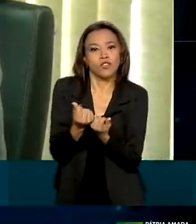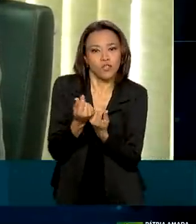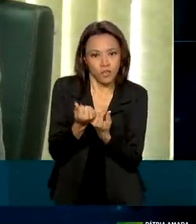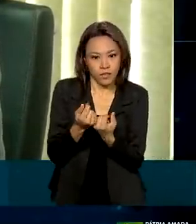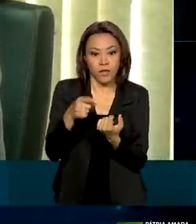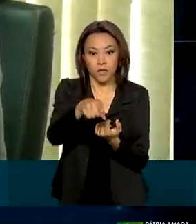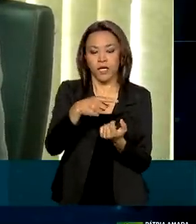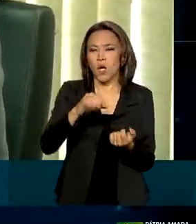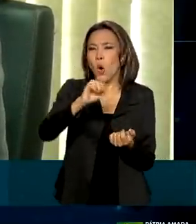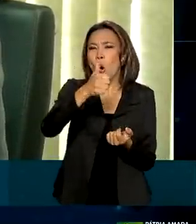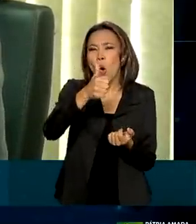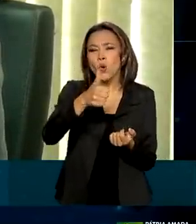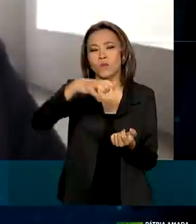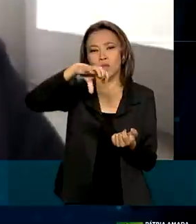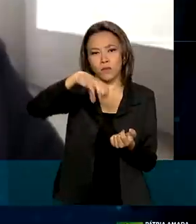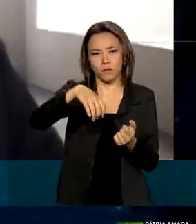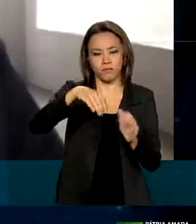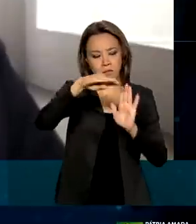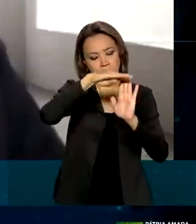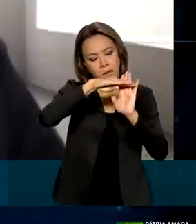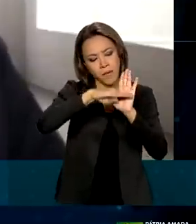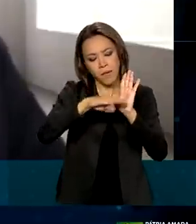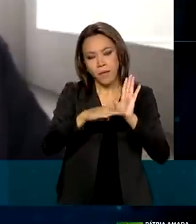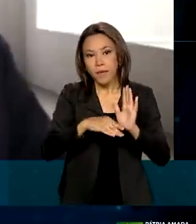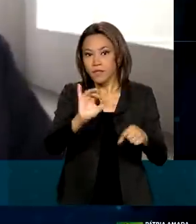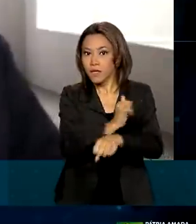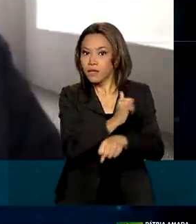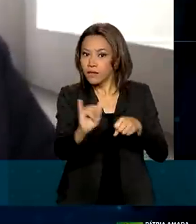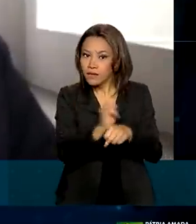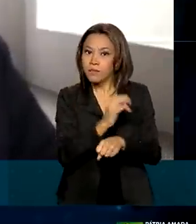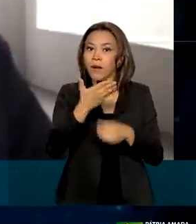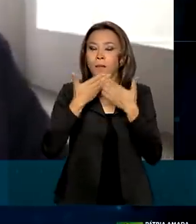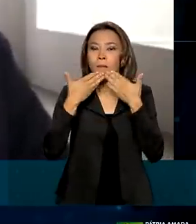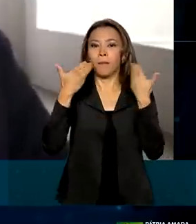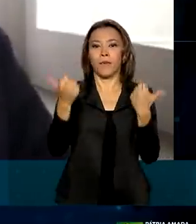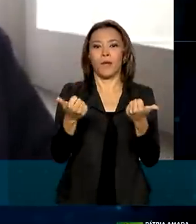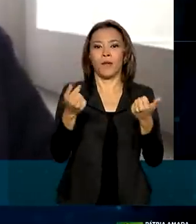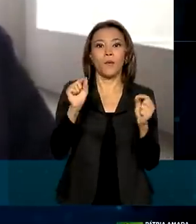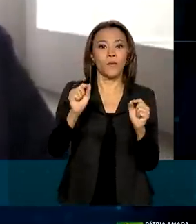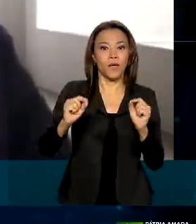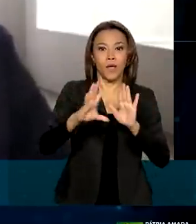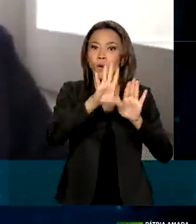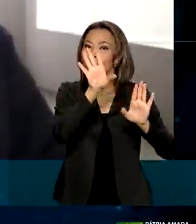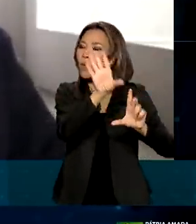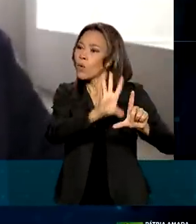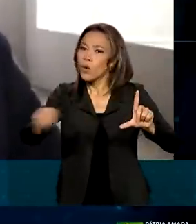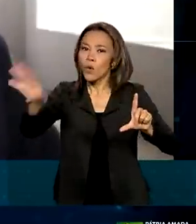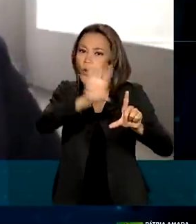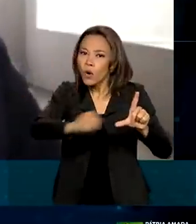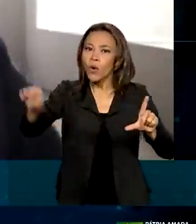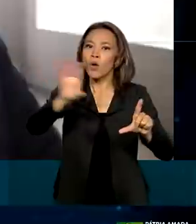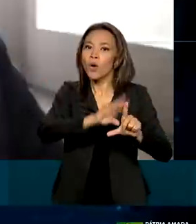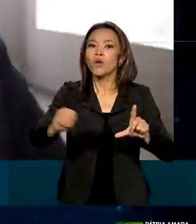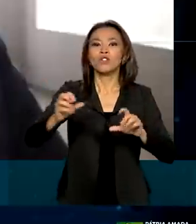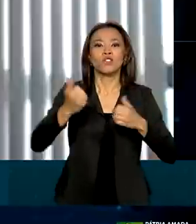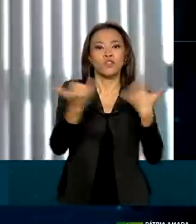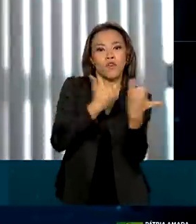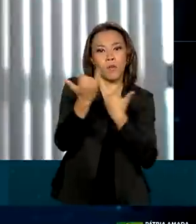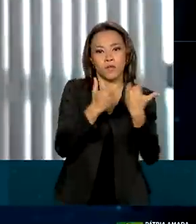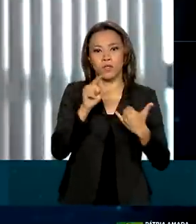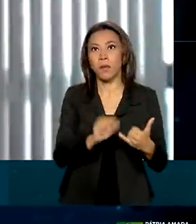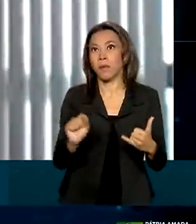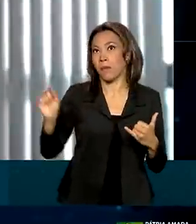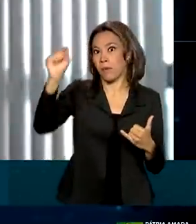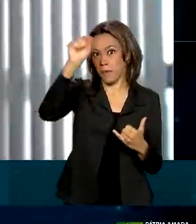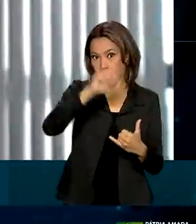novas medidas de combate à corrupção, como mecanismos para melhorar o compartilhamento de dados entre as instituições.